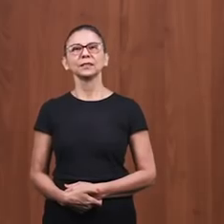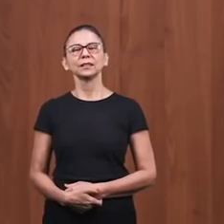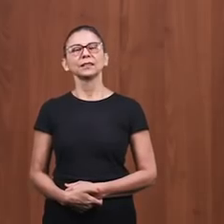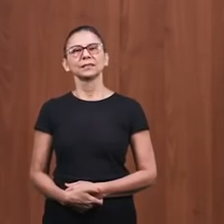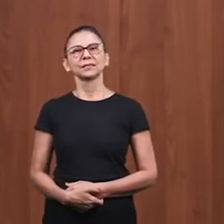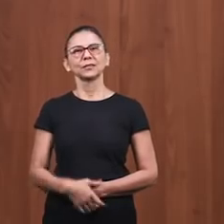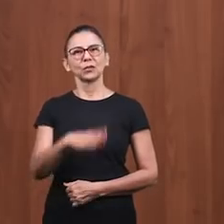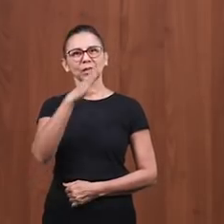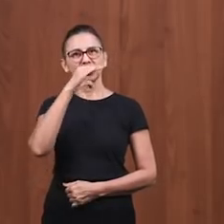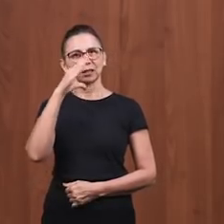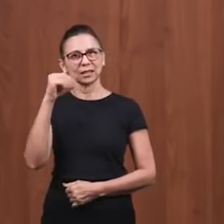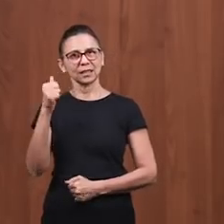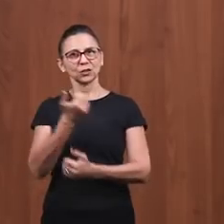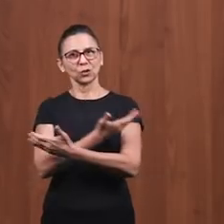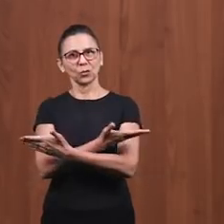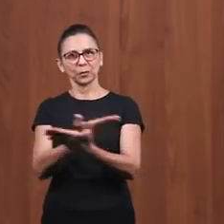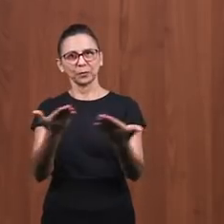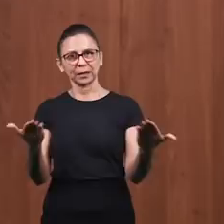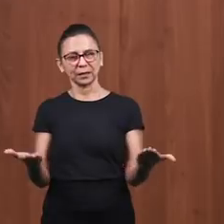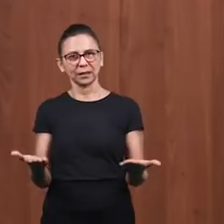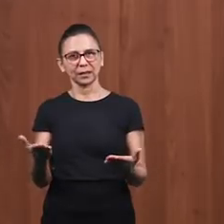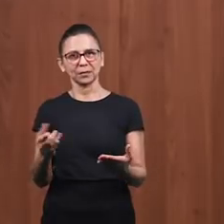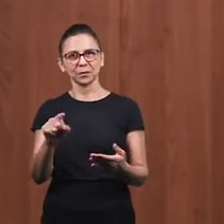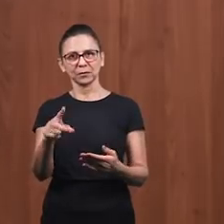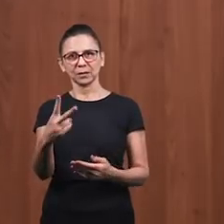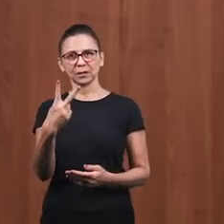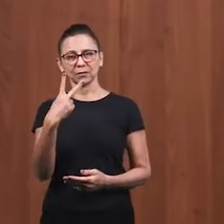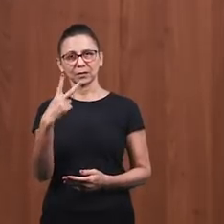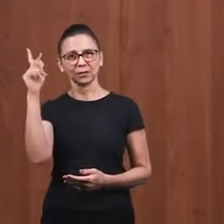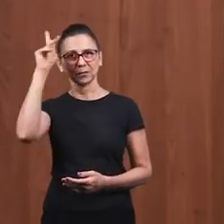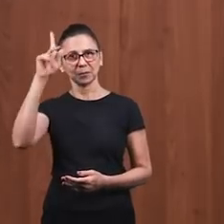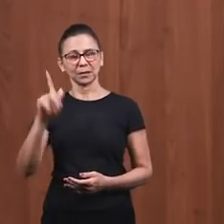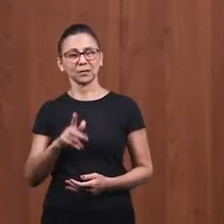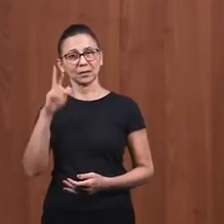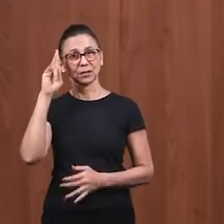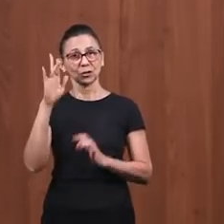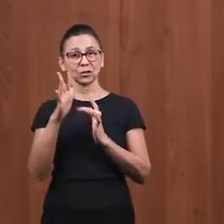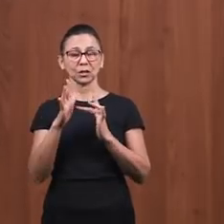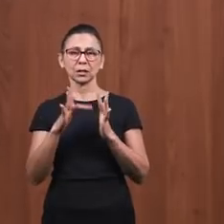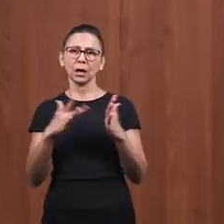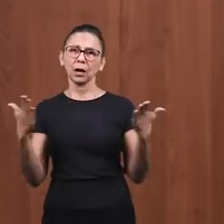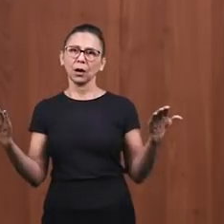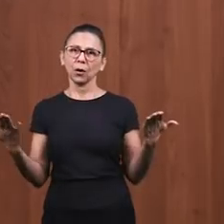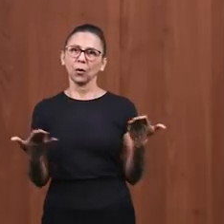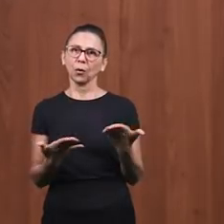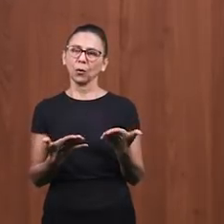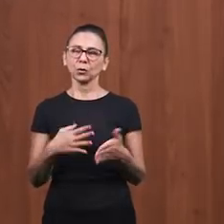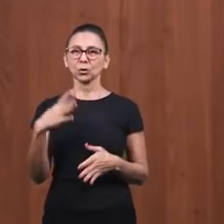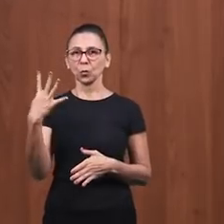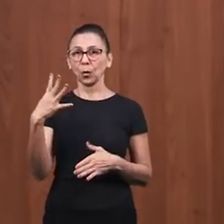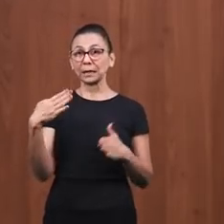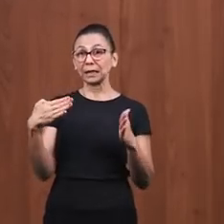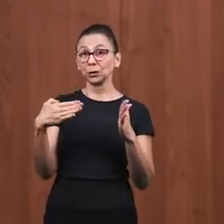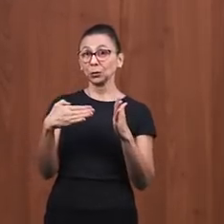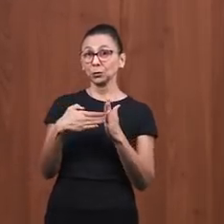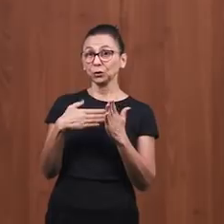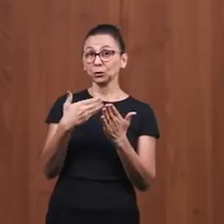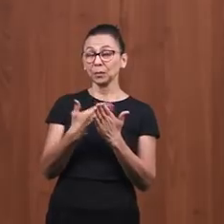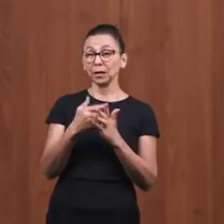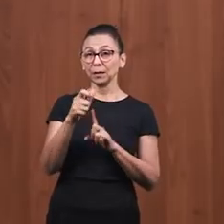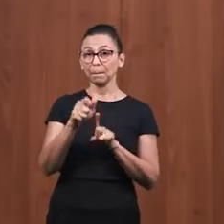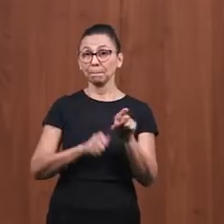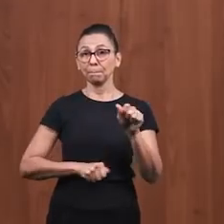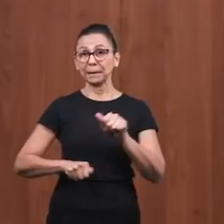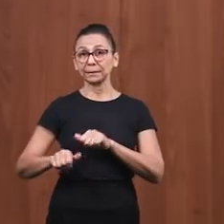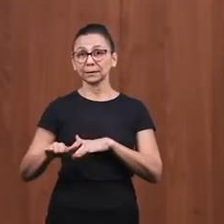Nós saudamos os adolescentes e aqueles que nos ouvem com a paz do Senhor Jesus e hoje nós vamos ter então a nossa quarta e última aula do mês de